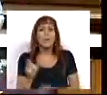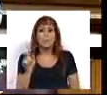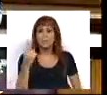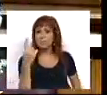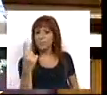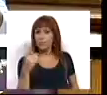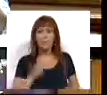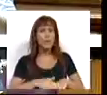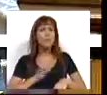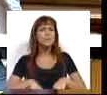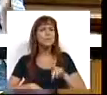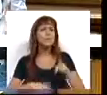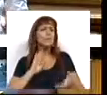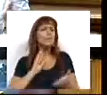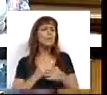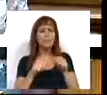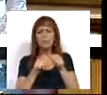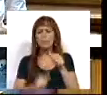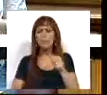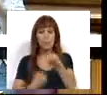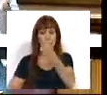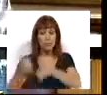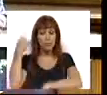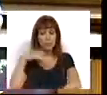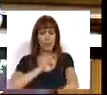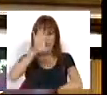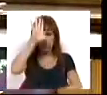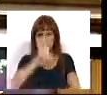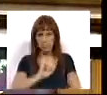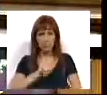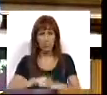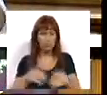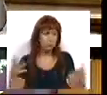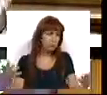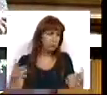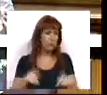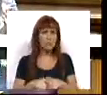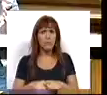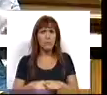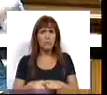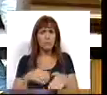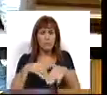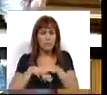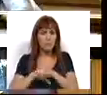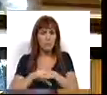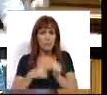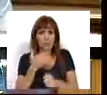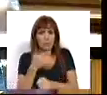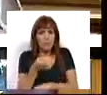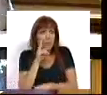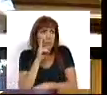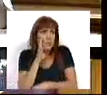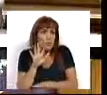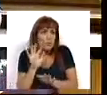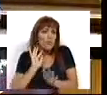palavra sobre aquela que foi a última intervenção ontem do Sr. Ministro, que, de resto, guardou o pedido de